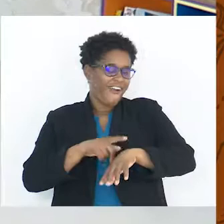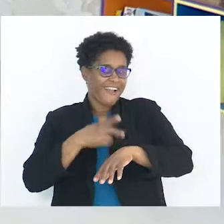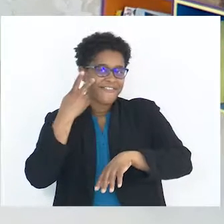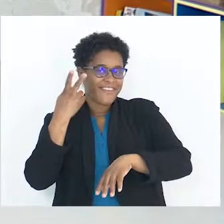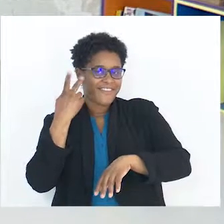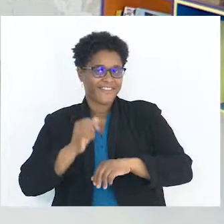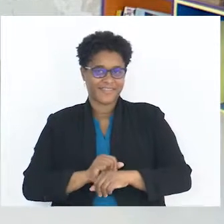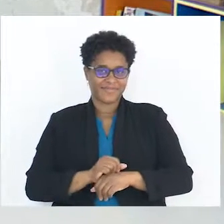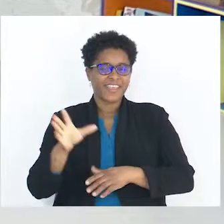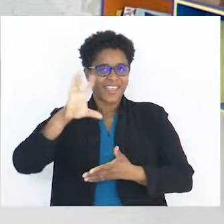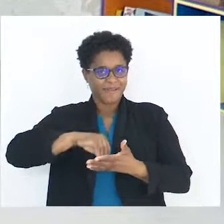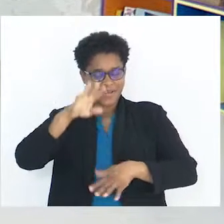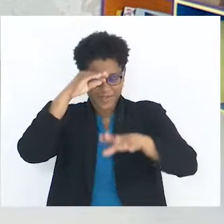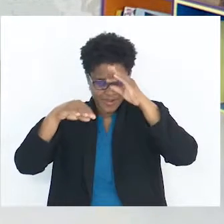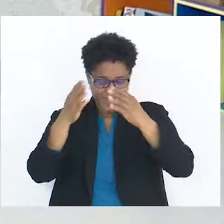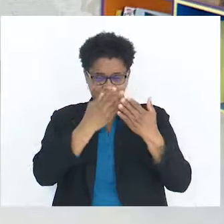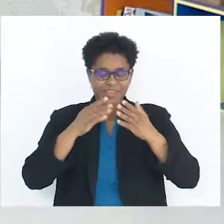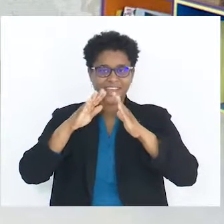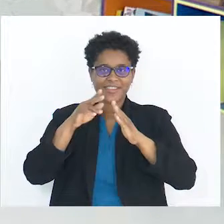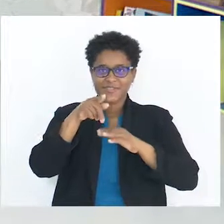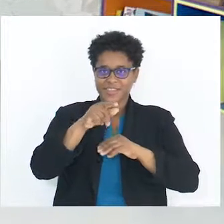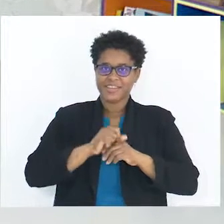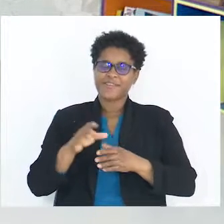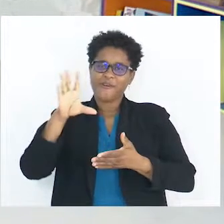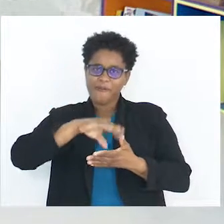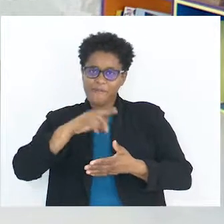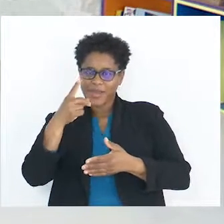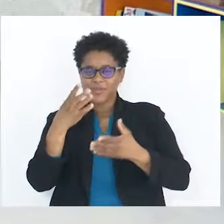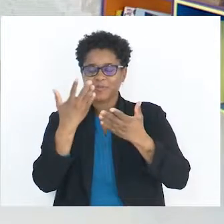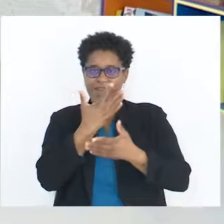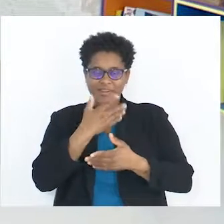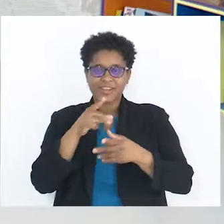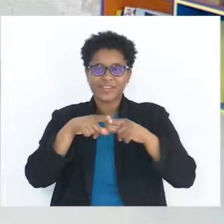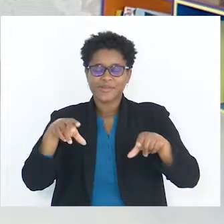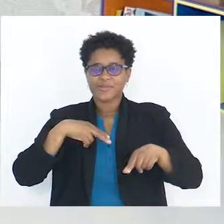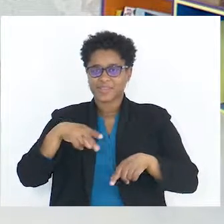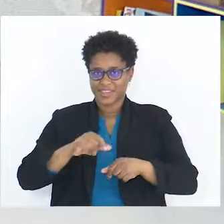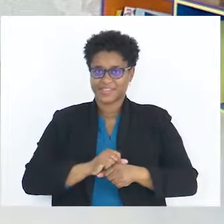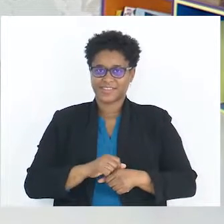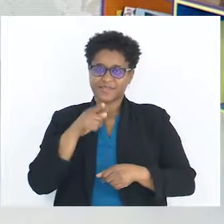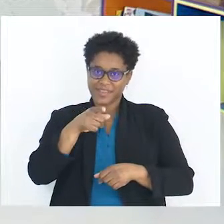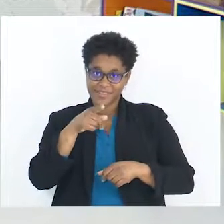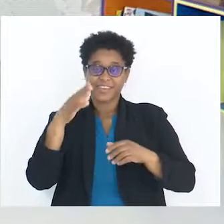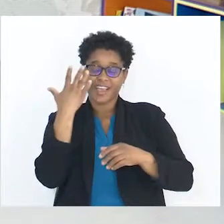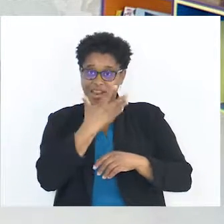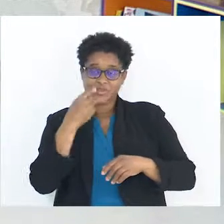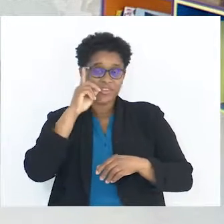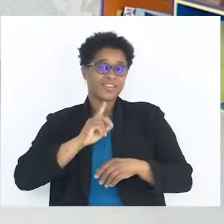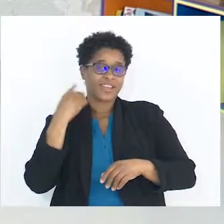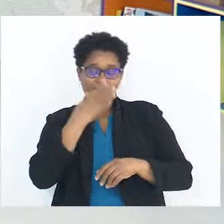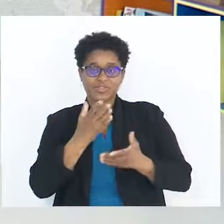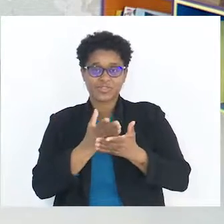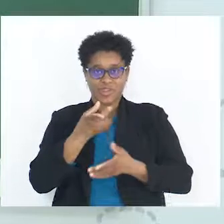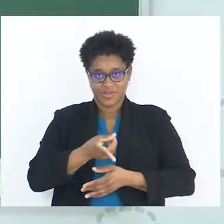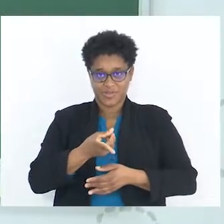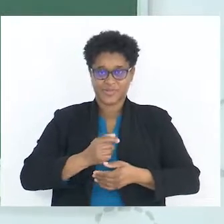Ora viva! É mais um aprender a estudar em casa contigo, com mais um conteúdo da língua portuguesa para ti que é aluno e